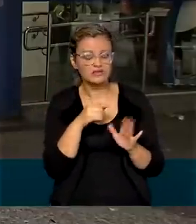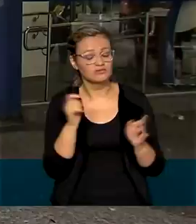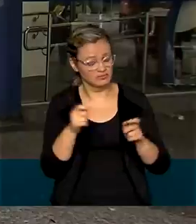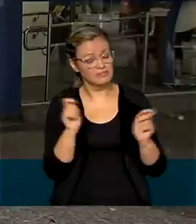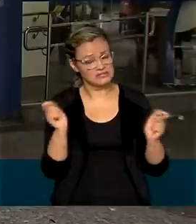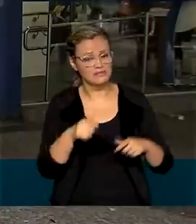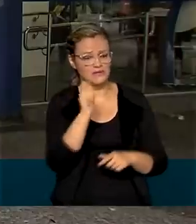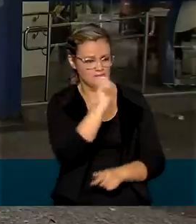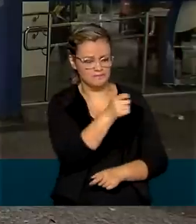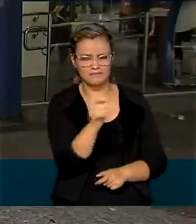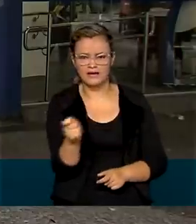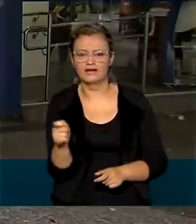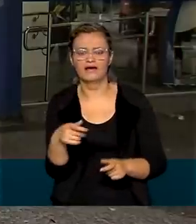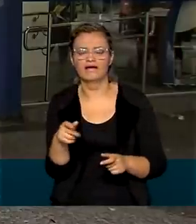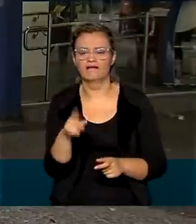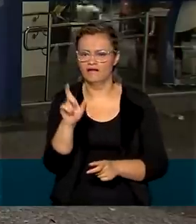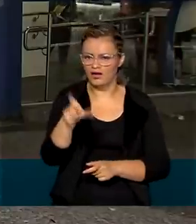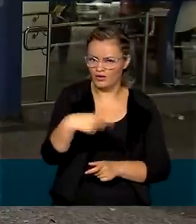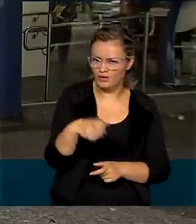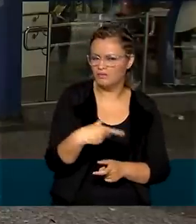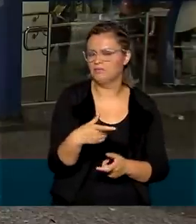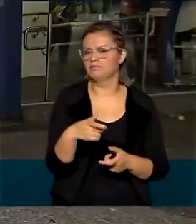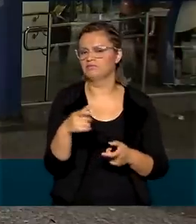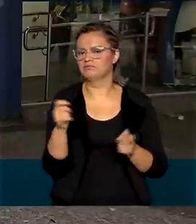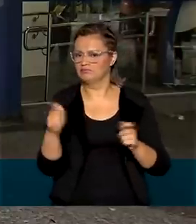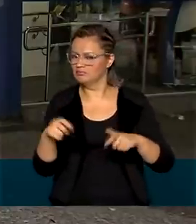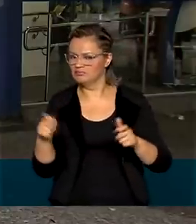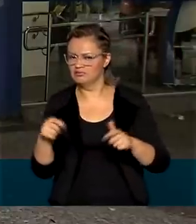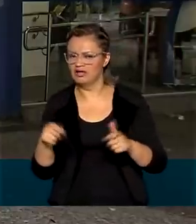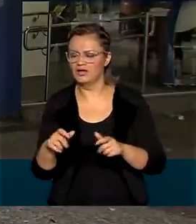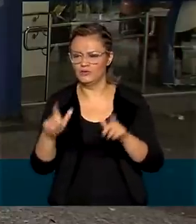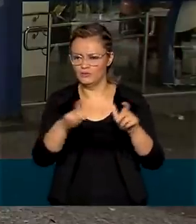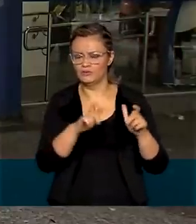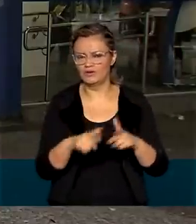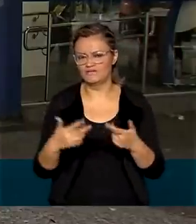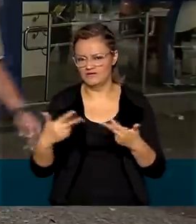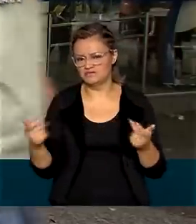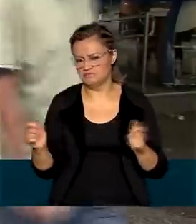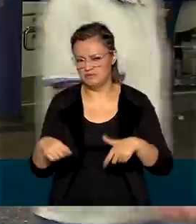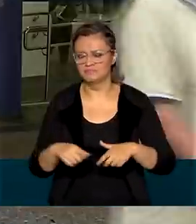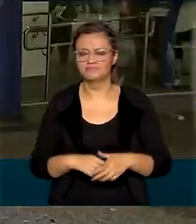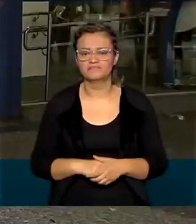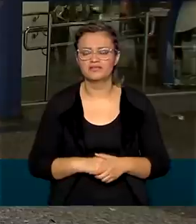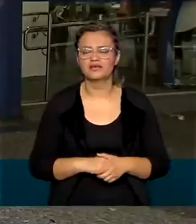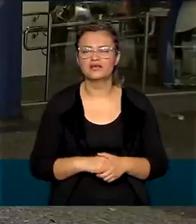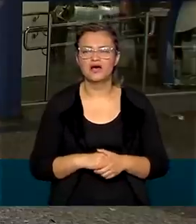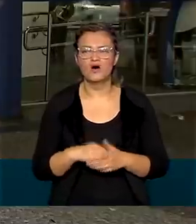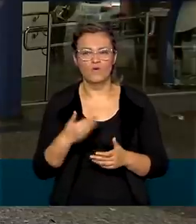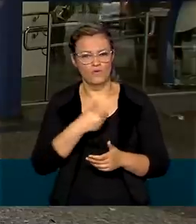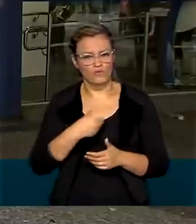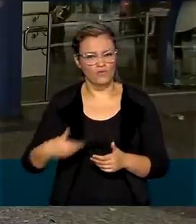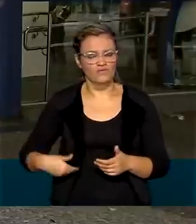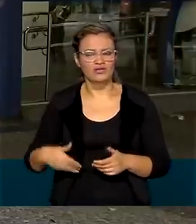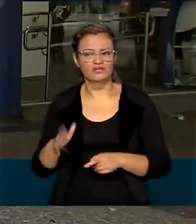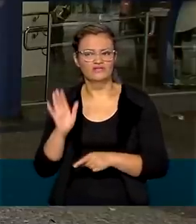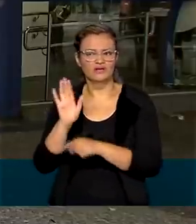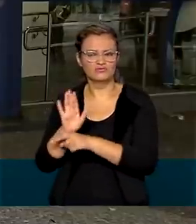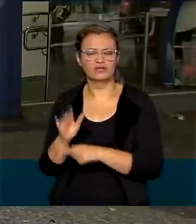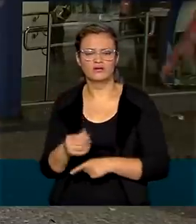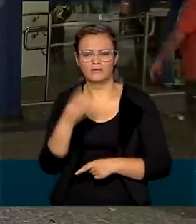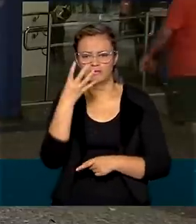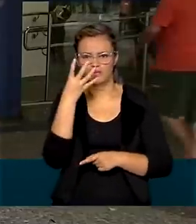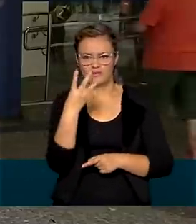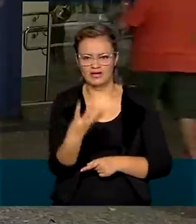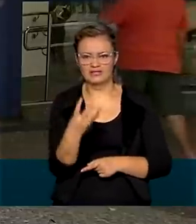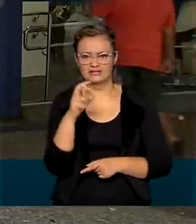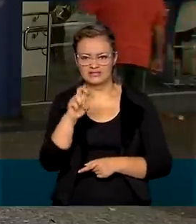contas e utilizar nas maquininhas que estão em vários estabelecimentos comerciais. Ao todo, Renata, o governo vai beneficiar 45